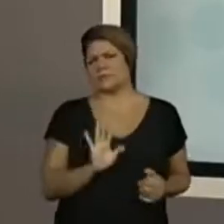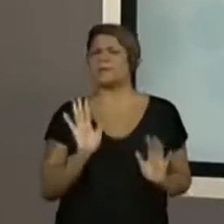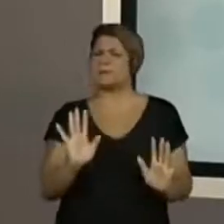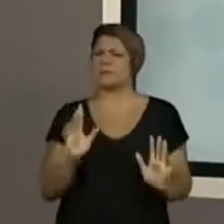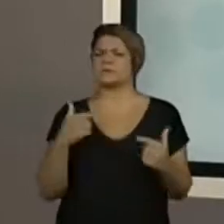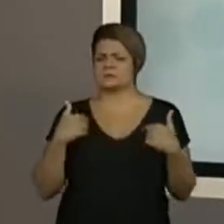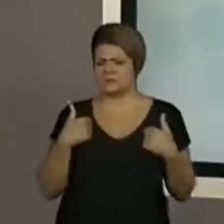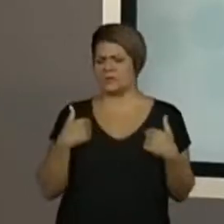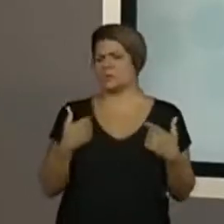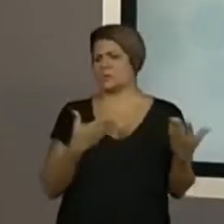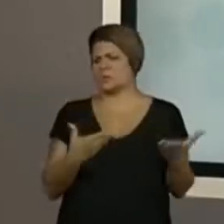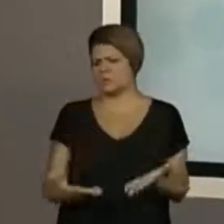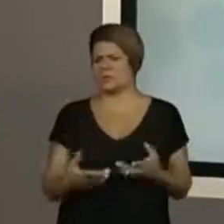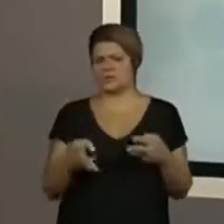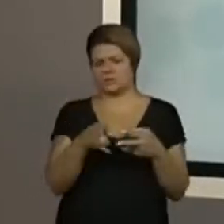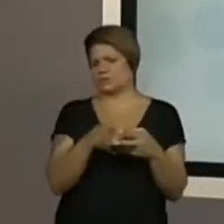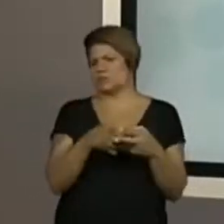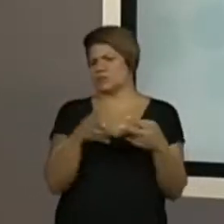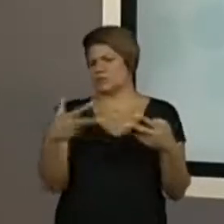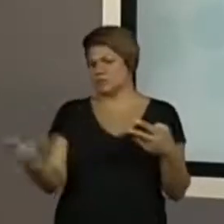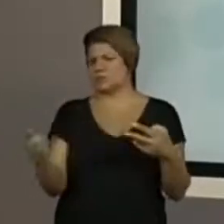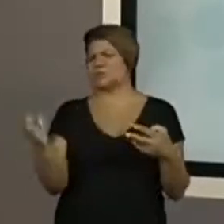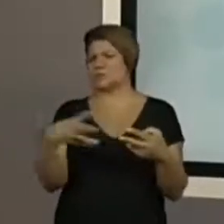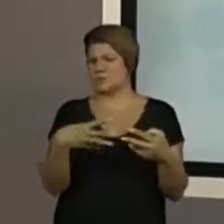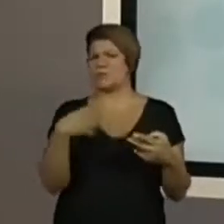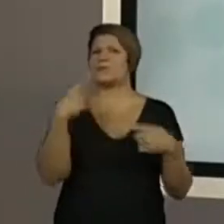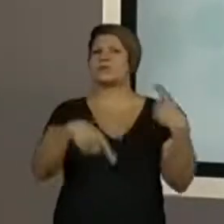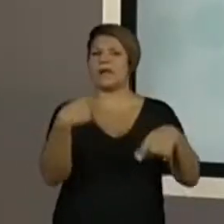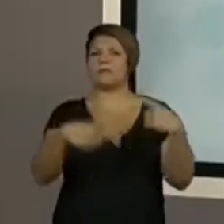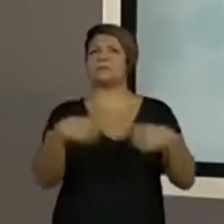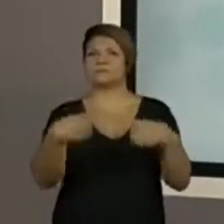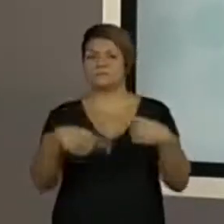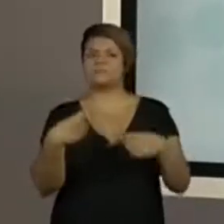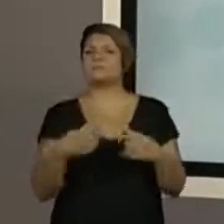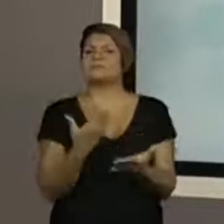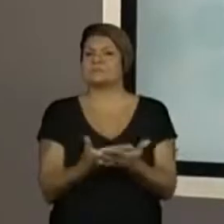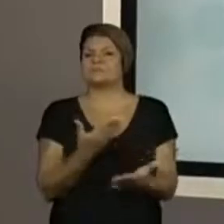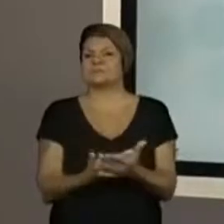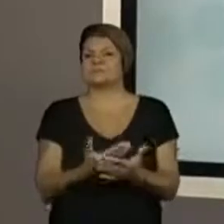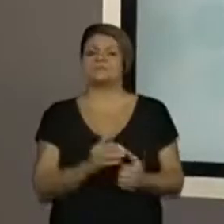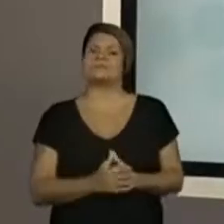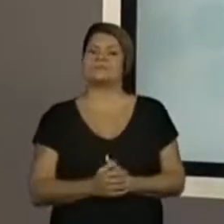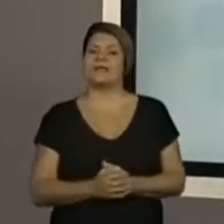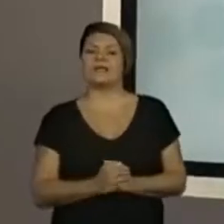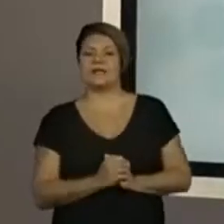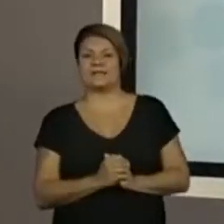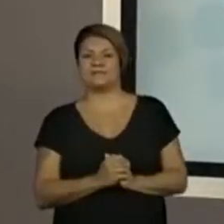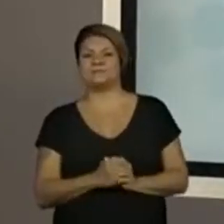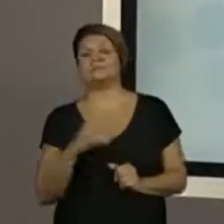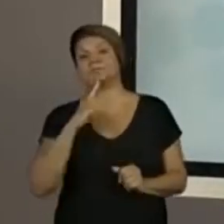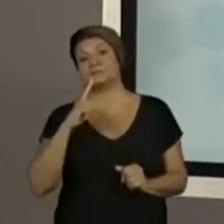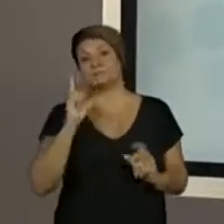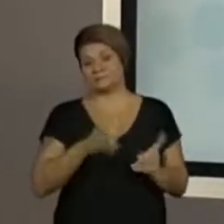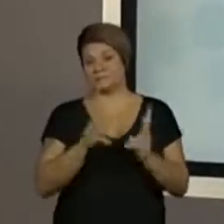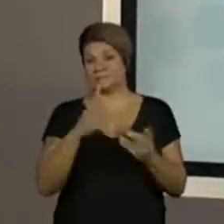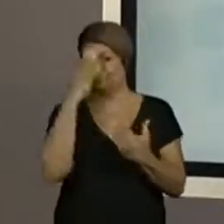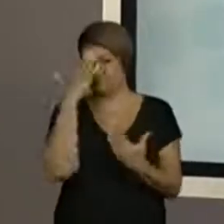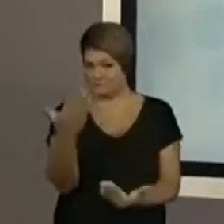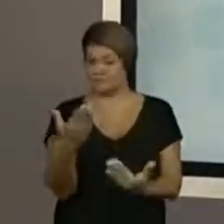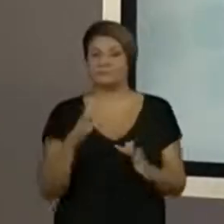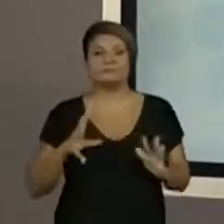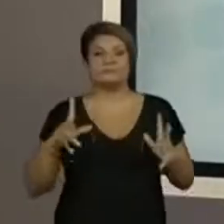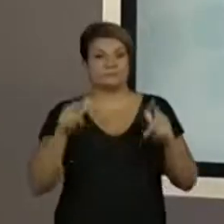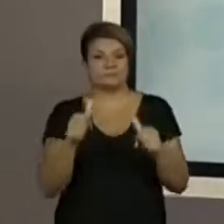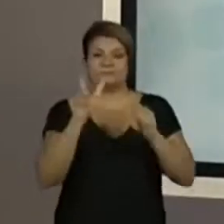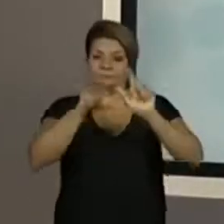Kelly trouxe duas coisas novas para a gente discutir e estudar na aula de hoje. Além disso, quero sempre agradecer a todos